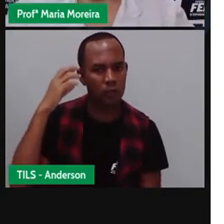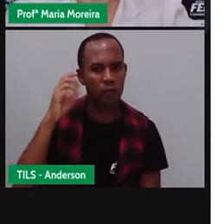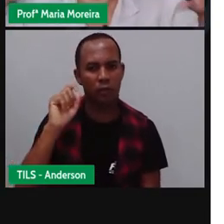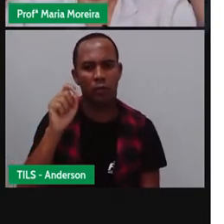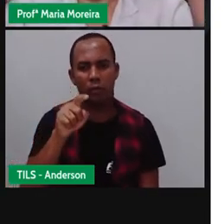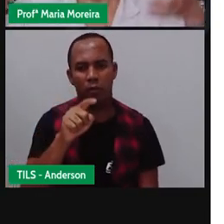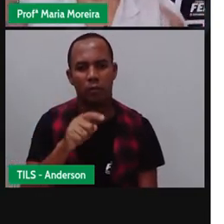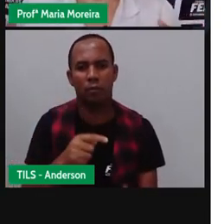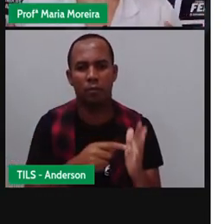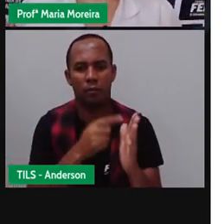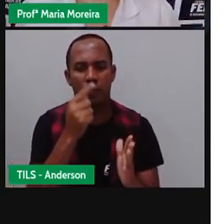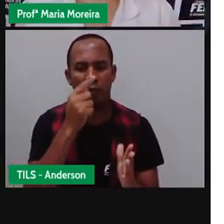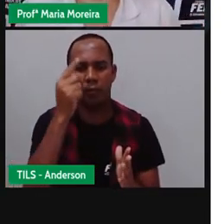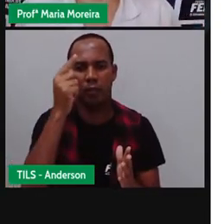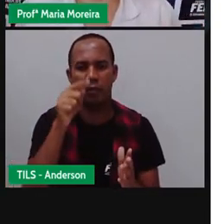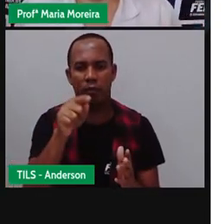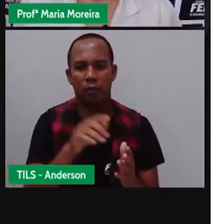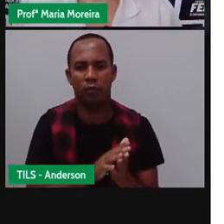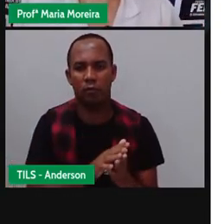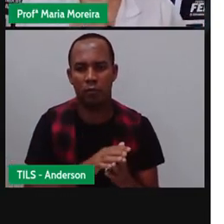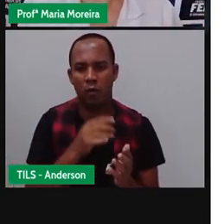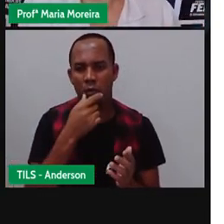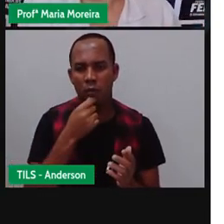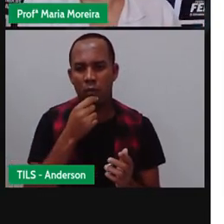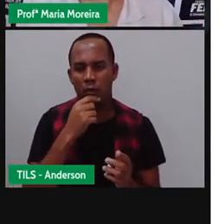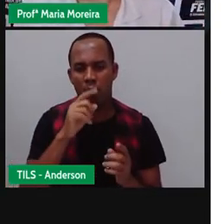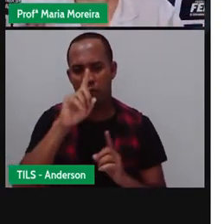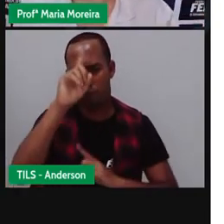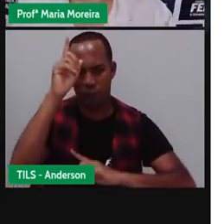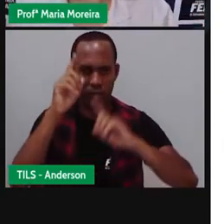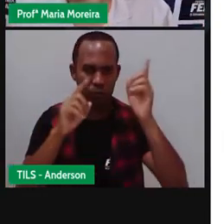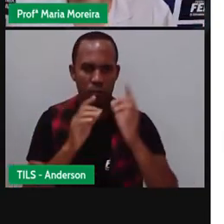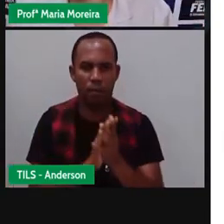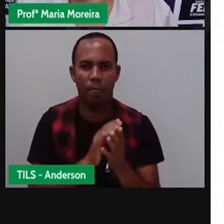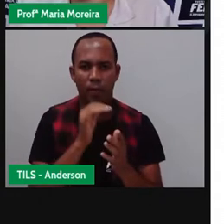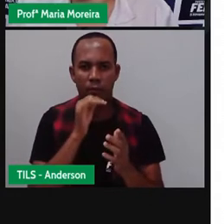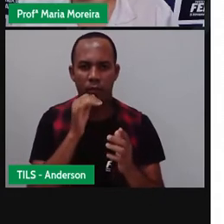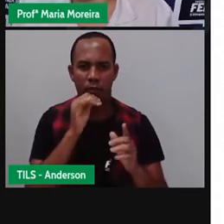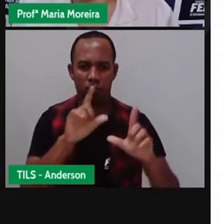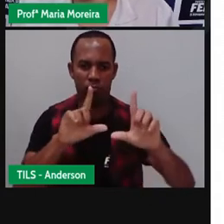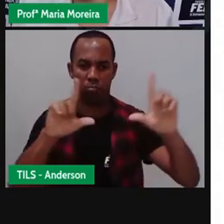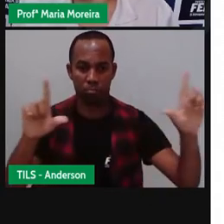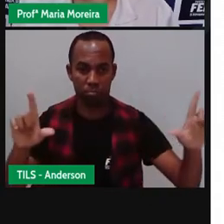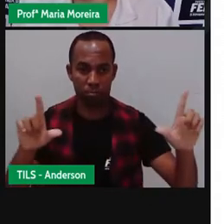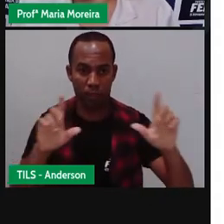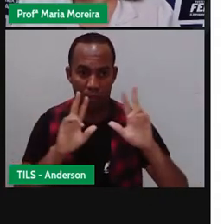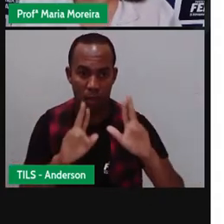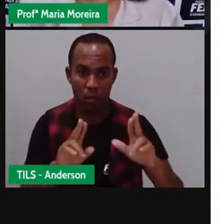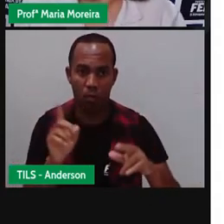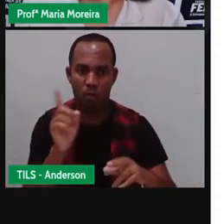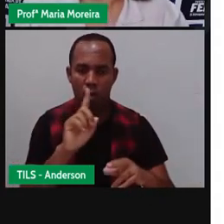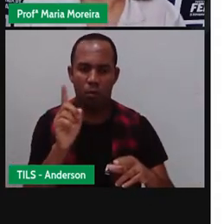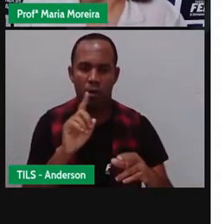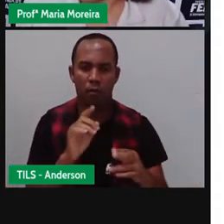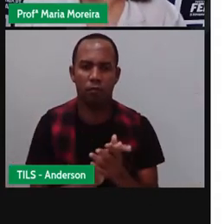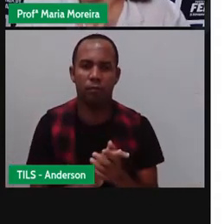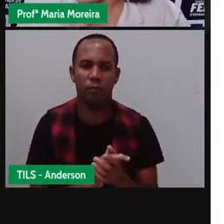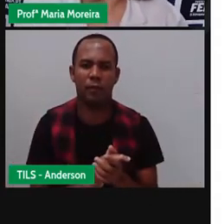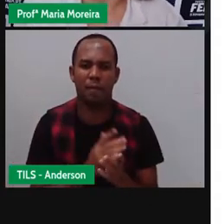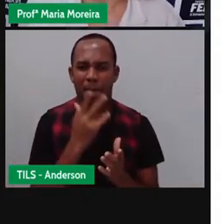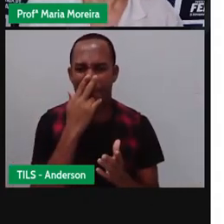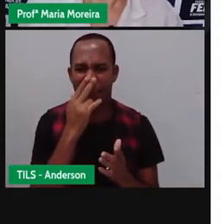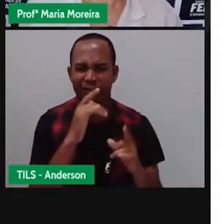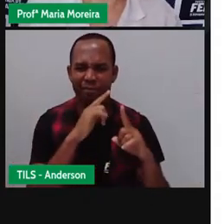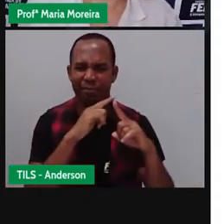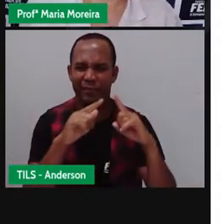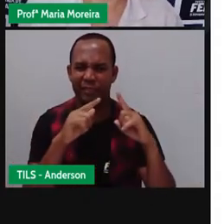o primeiro inventor. Mas essa TV, ela não se assemelha com a TV que a gente conhece hoje. Mas a pode dizer aí que foi